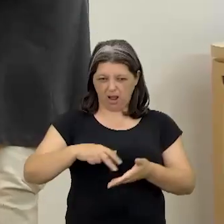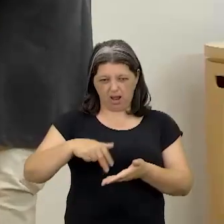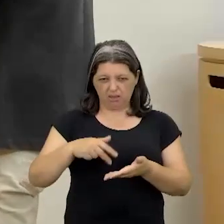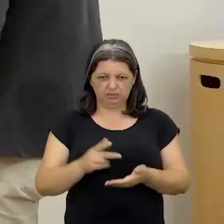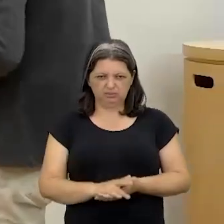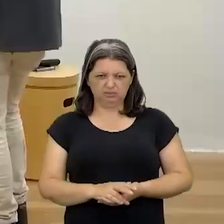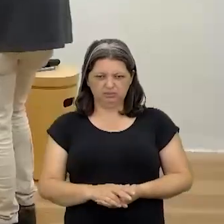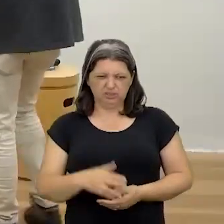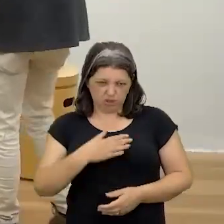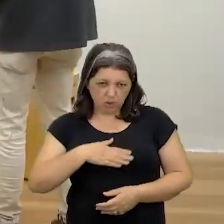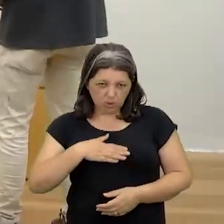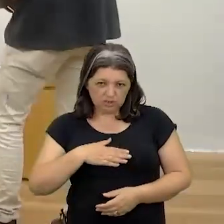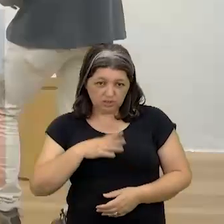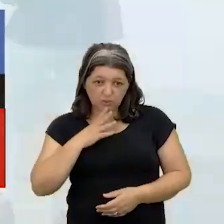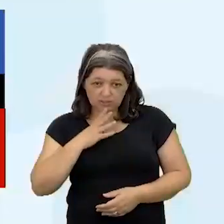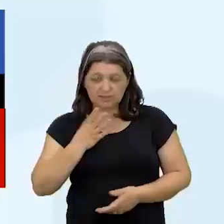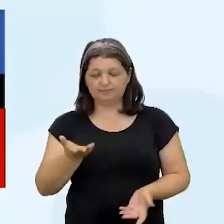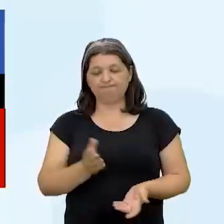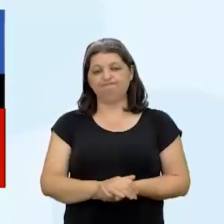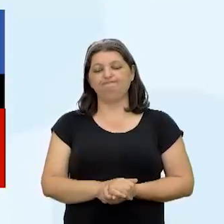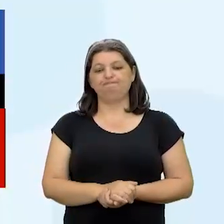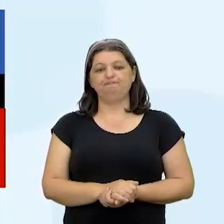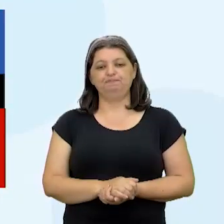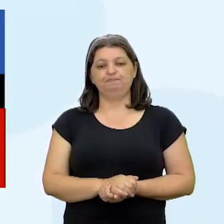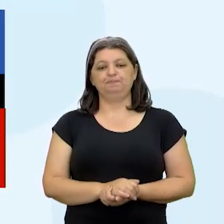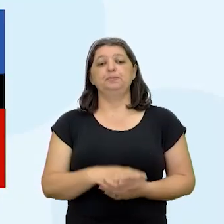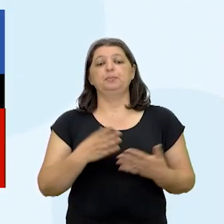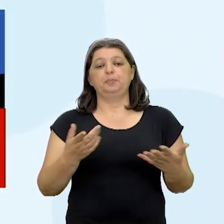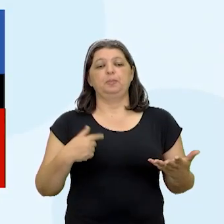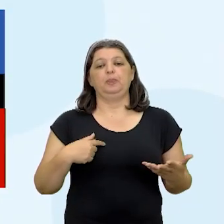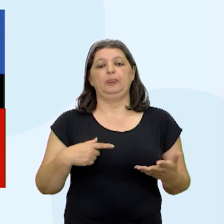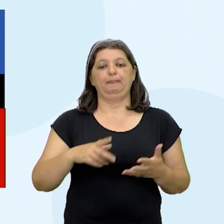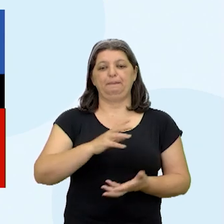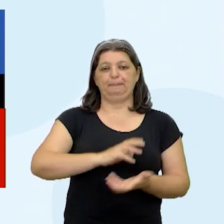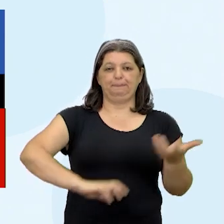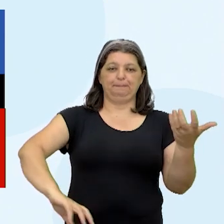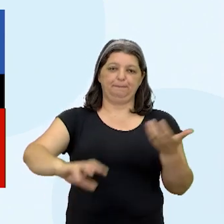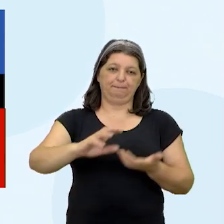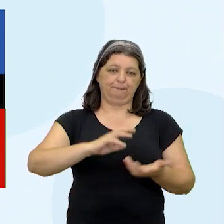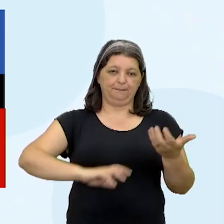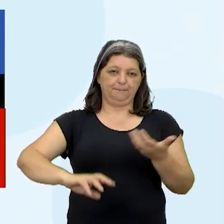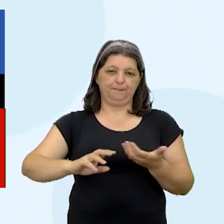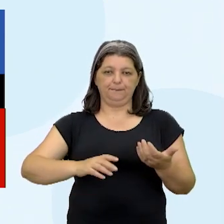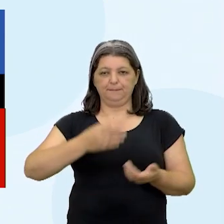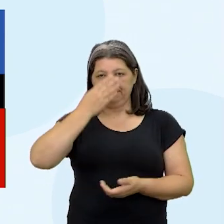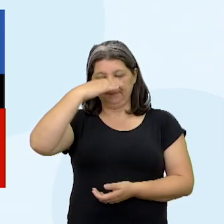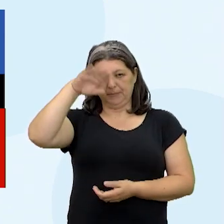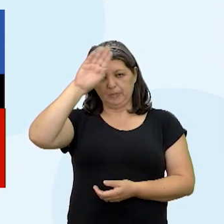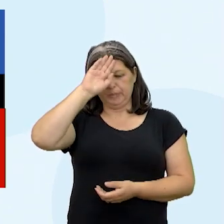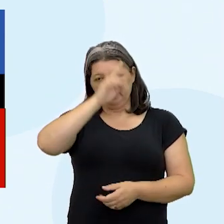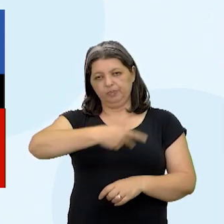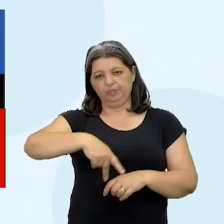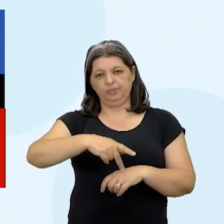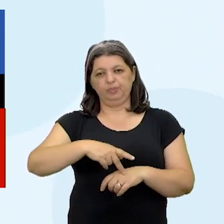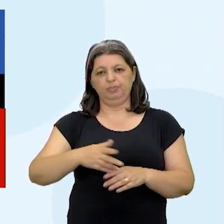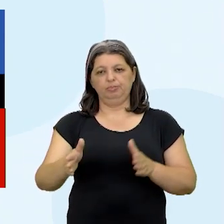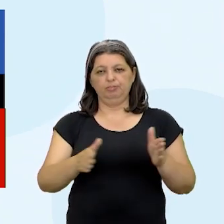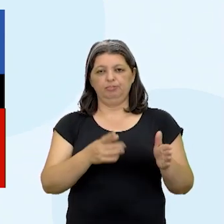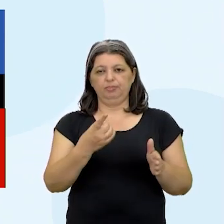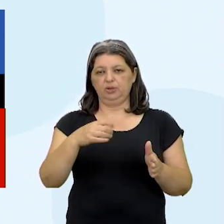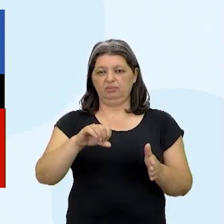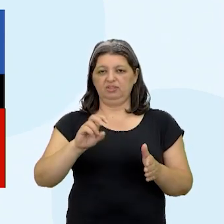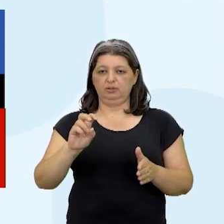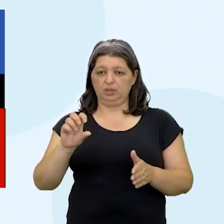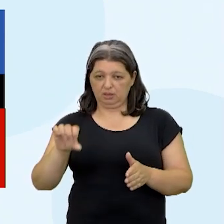Tá vendo? Você conhece. Muito bem. Vamos falar então da Revolução Cubana de 59. E ela tem um caráter aqui